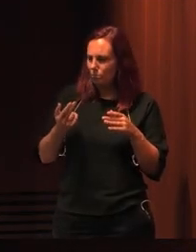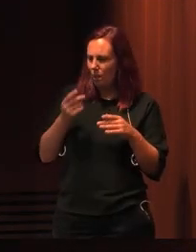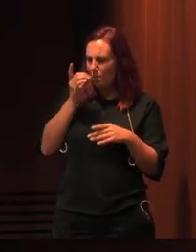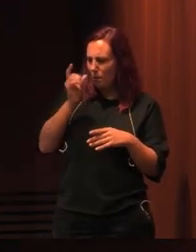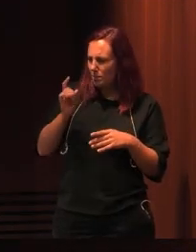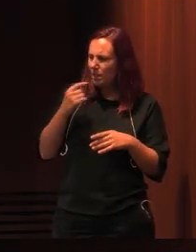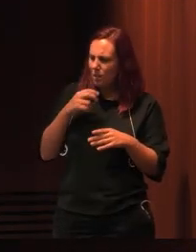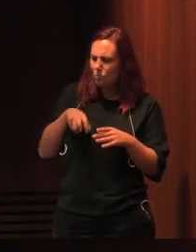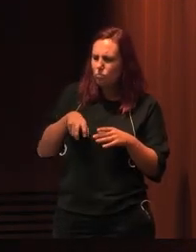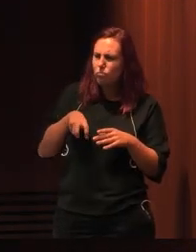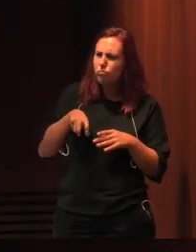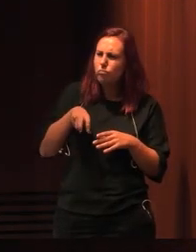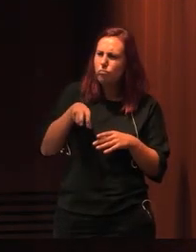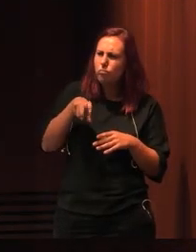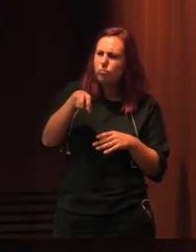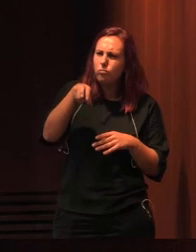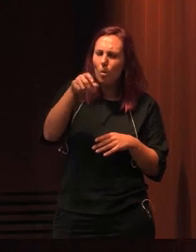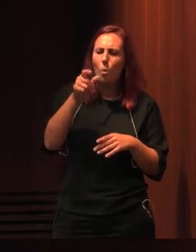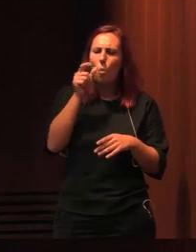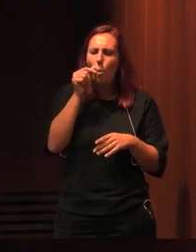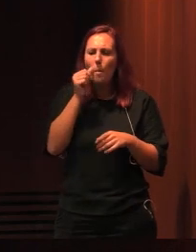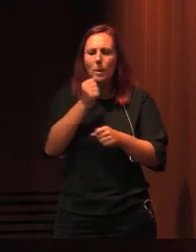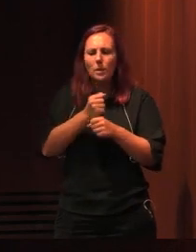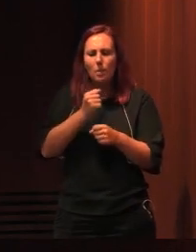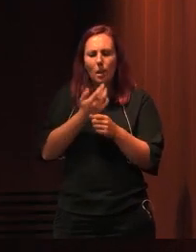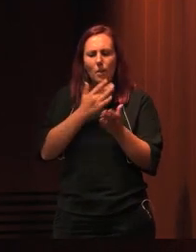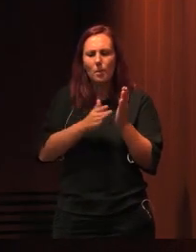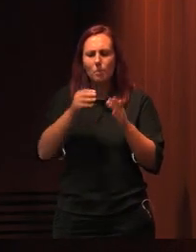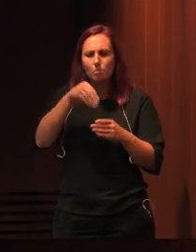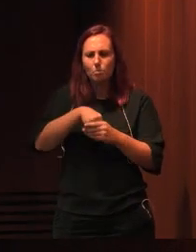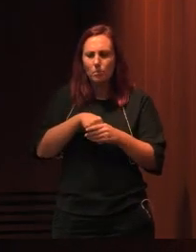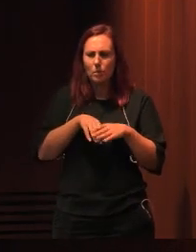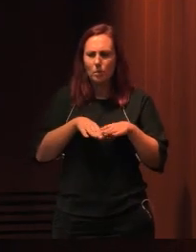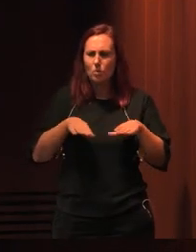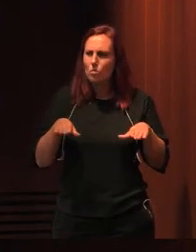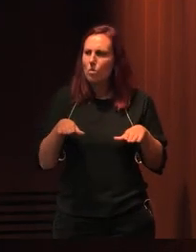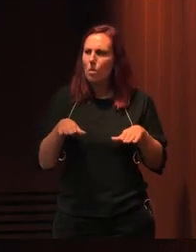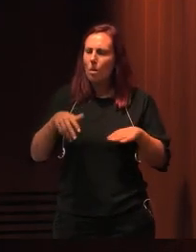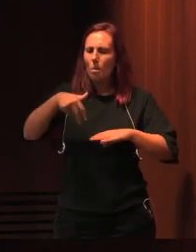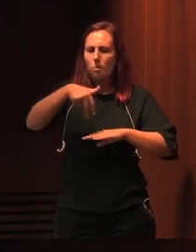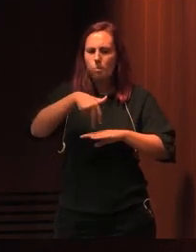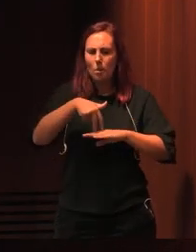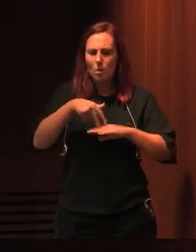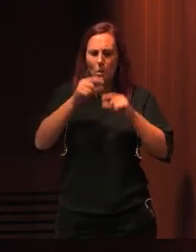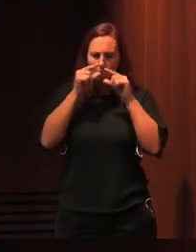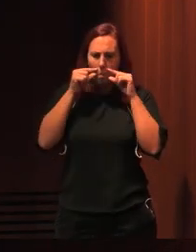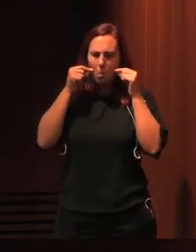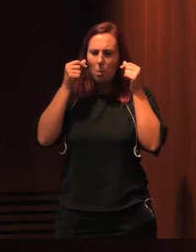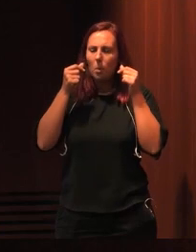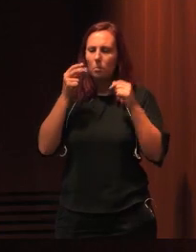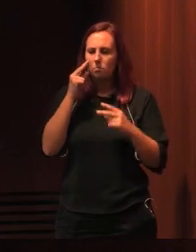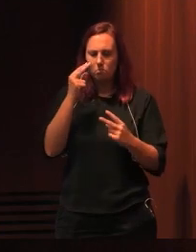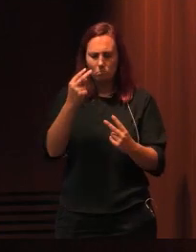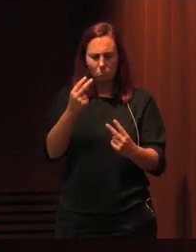escada em que estava um bibliotecário com um bigode de morse lá em cima e que olhou para mim a entrar